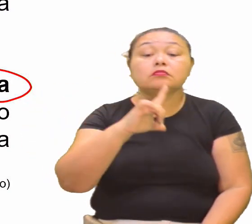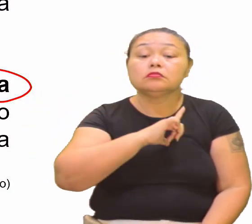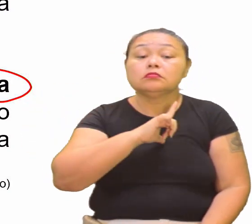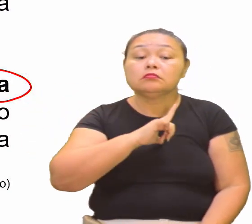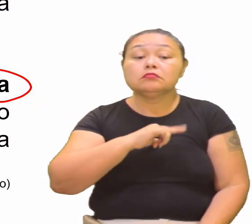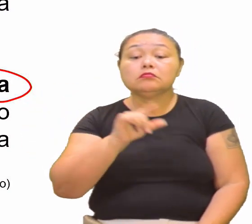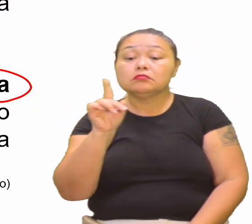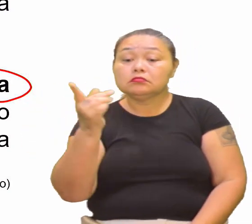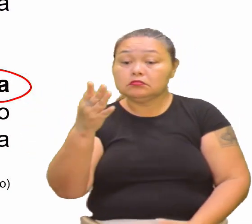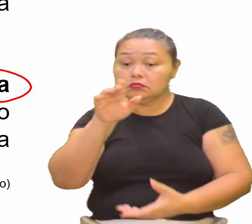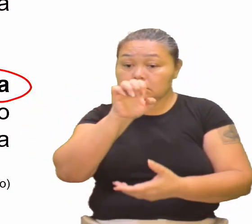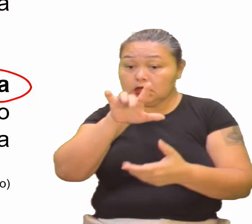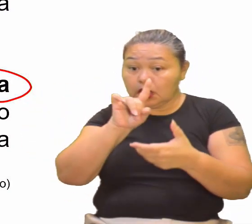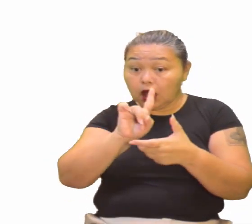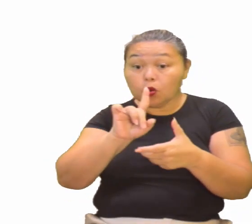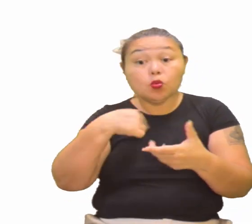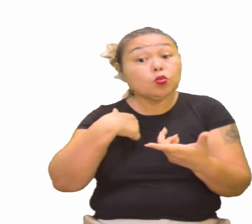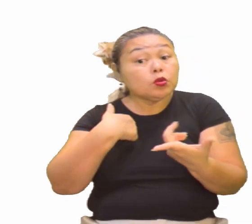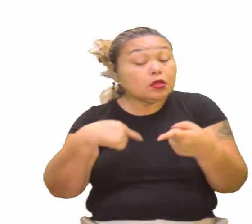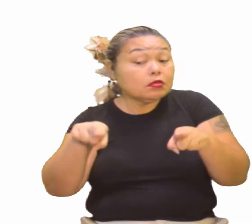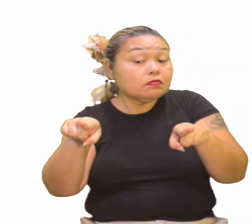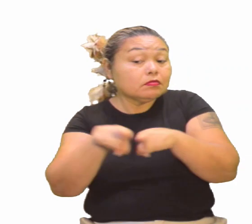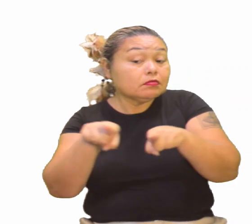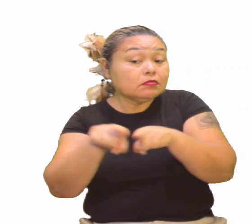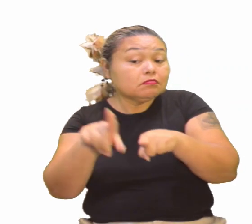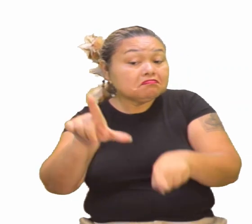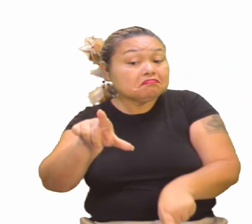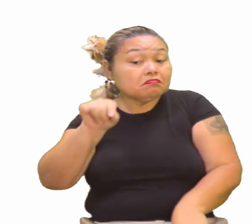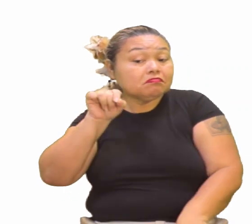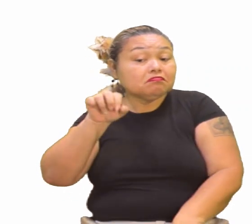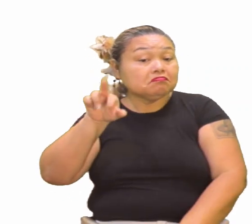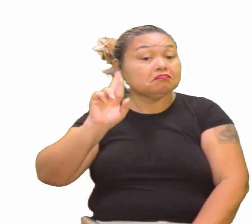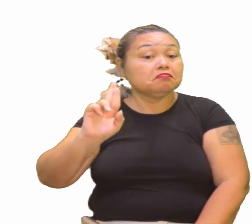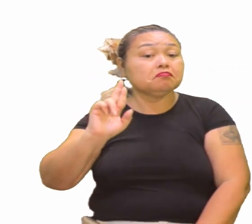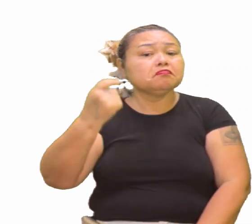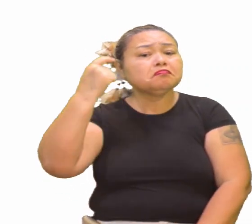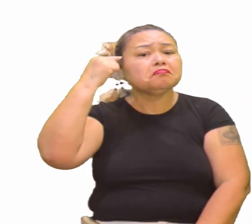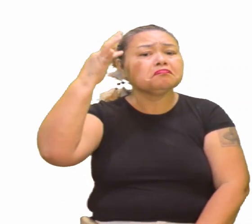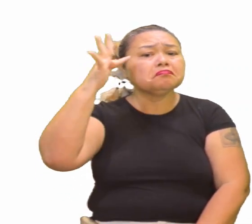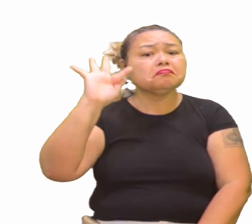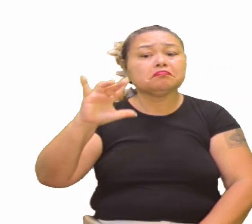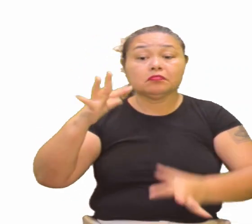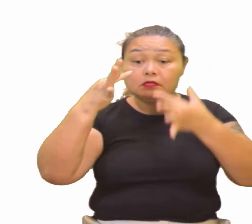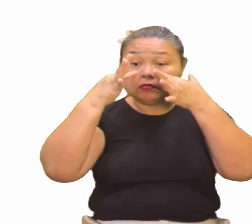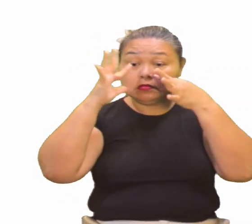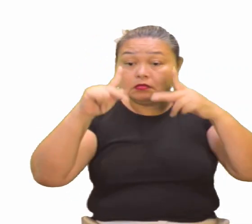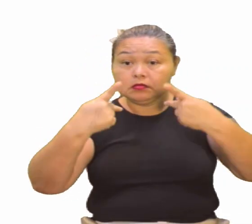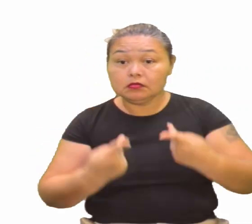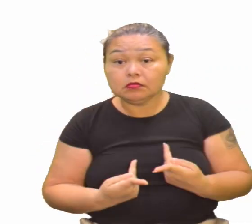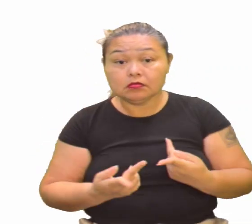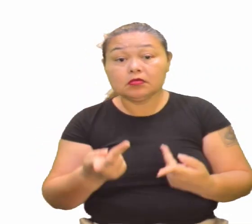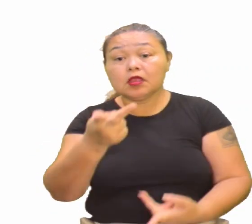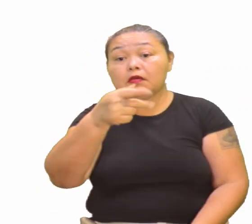autonomia nesse meio. No pensamento humanístico, Platão e Aristóteles tornam-se referência.